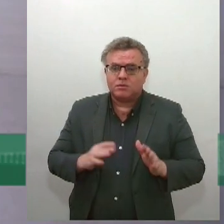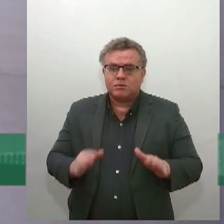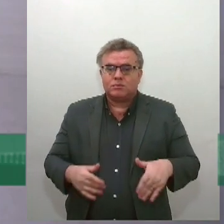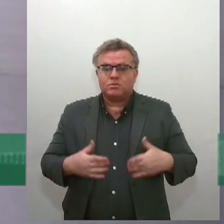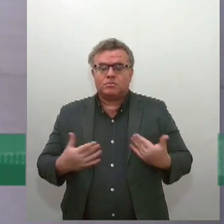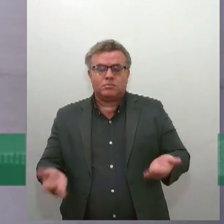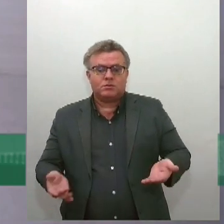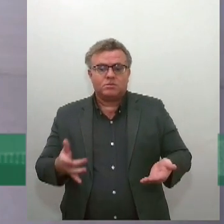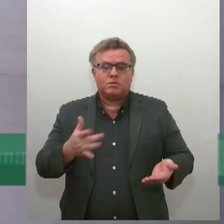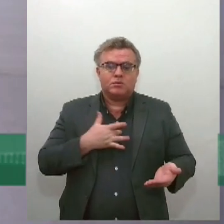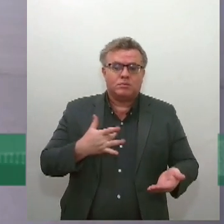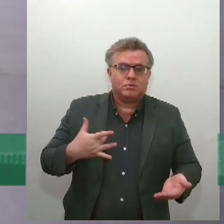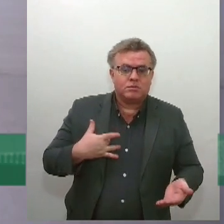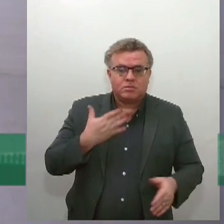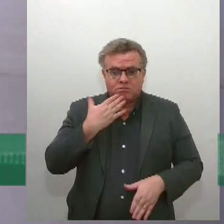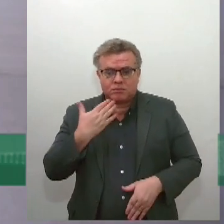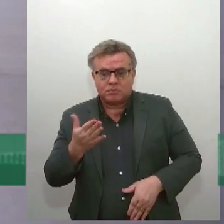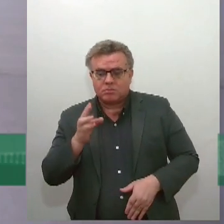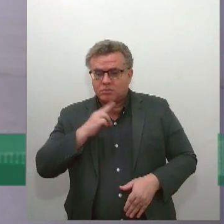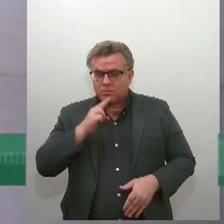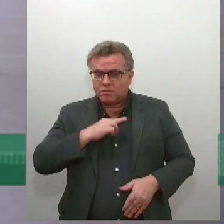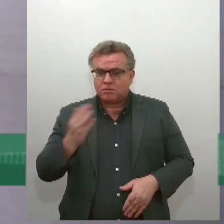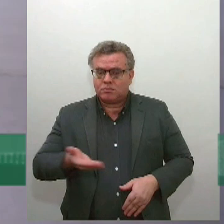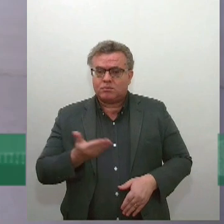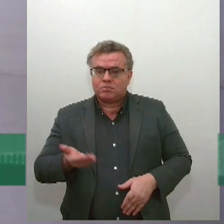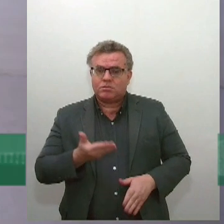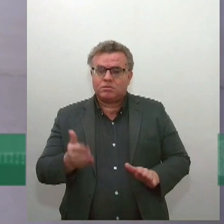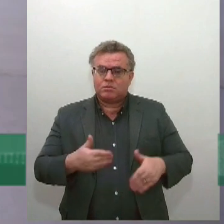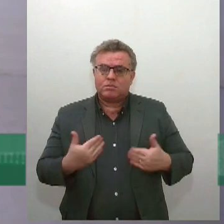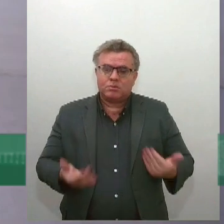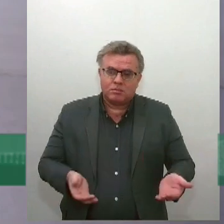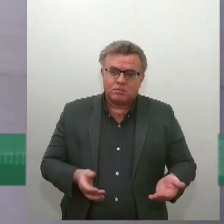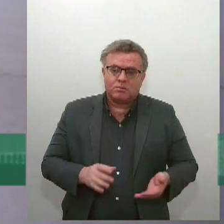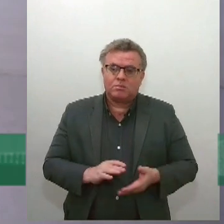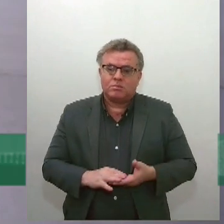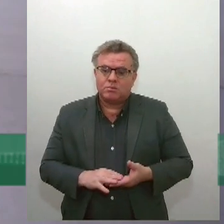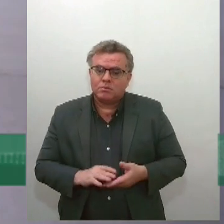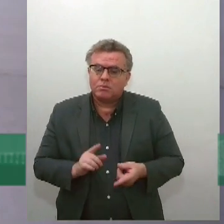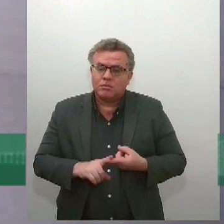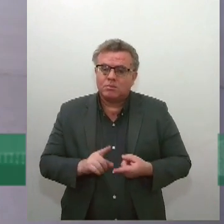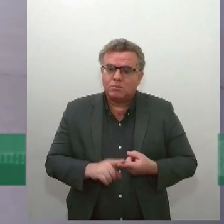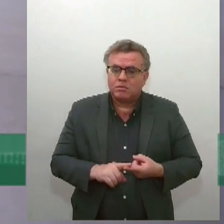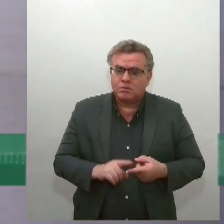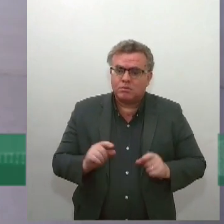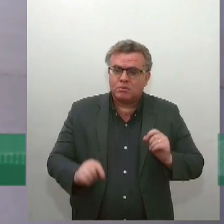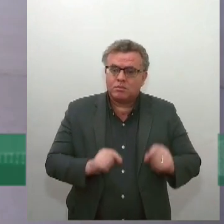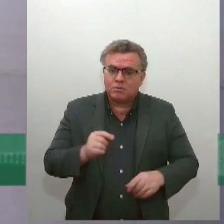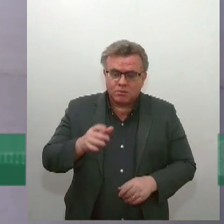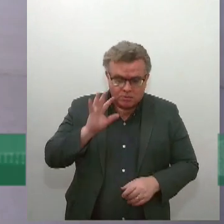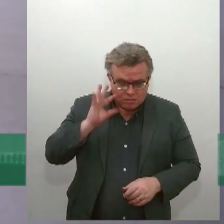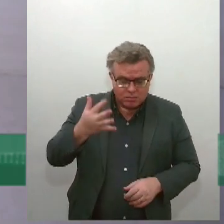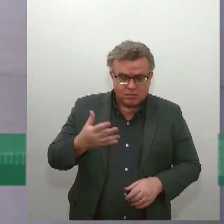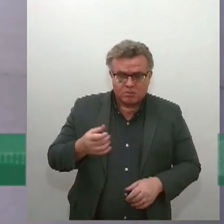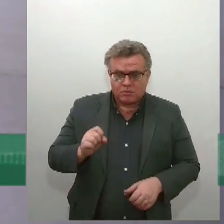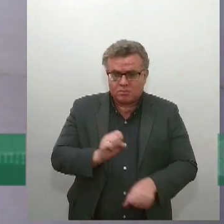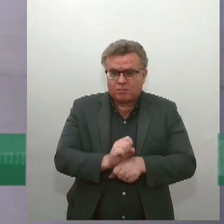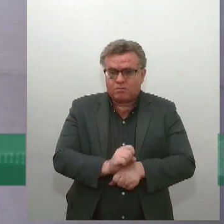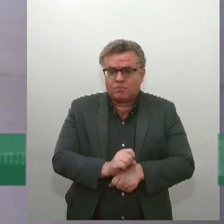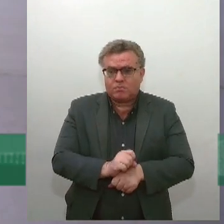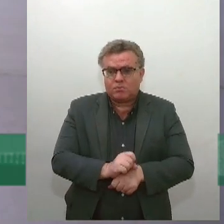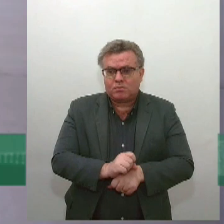pedidos de saúde na justiça, né? Também, também. Não adianta você pegar uma decisão afinal se o paciente morreu sem